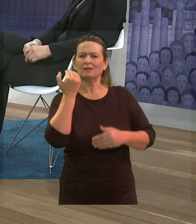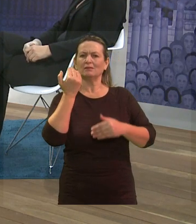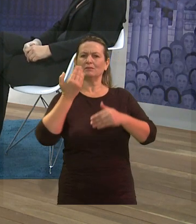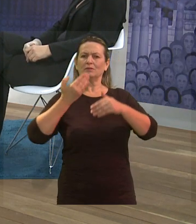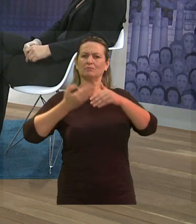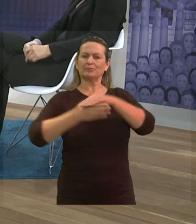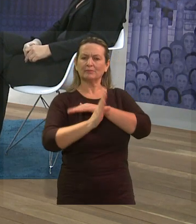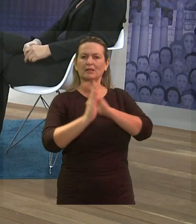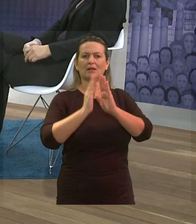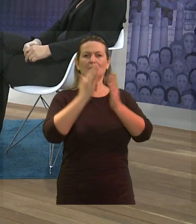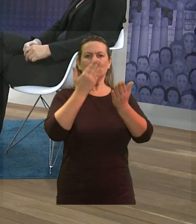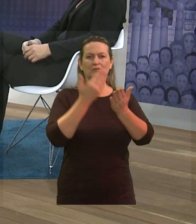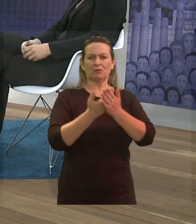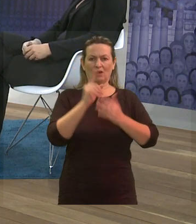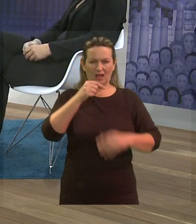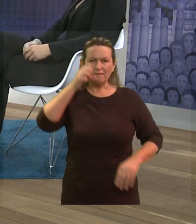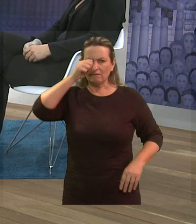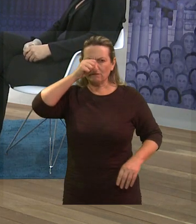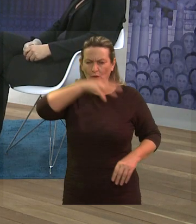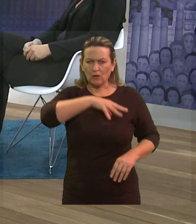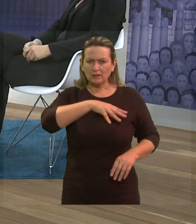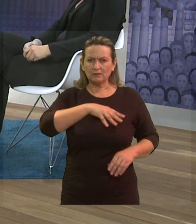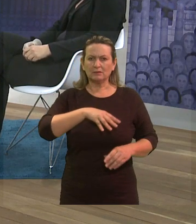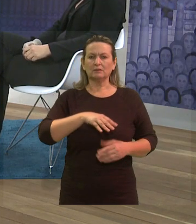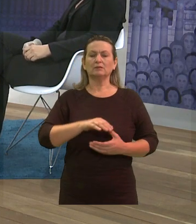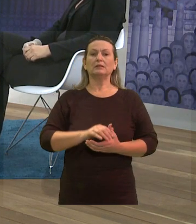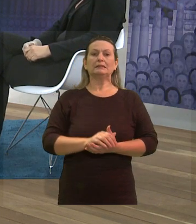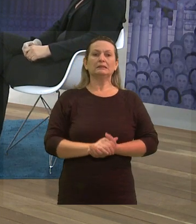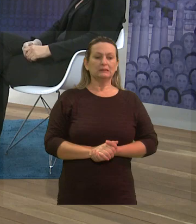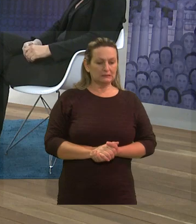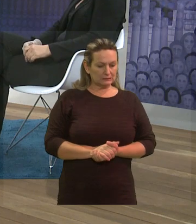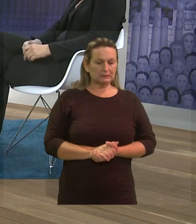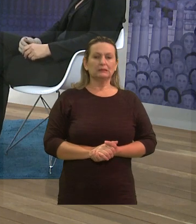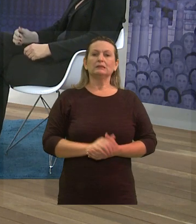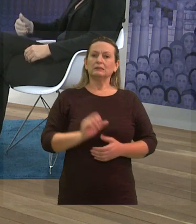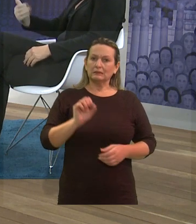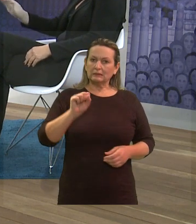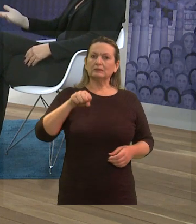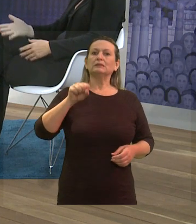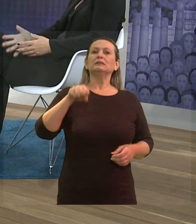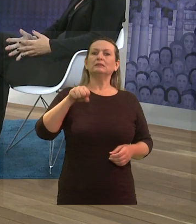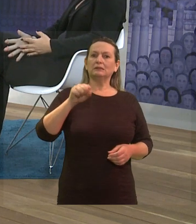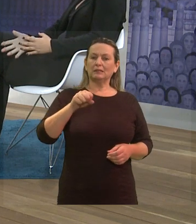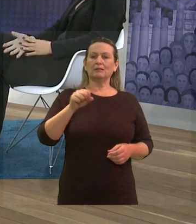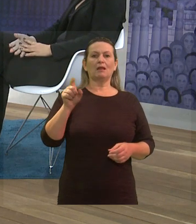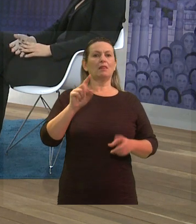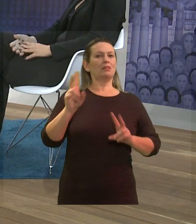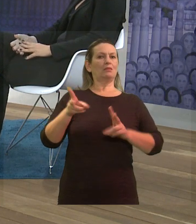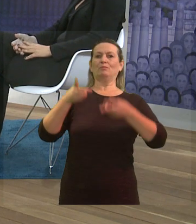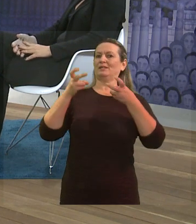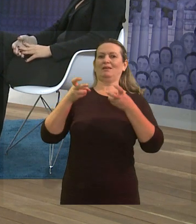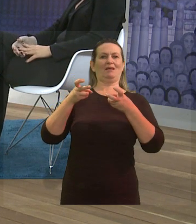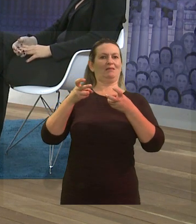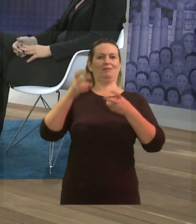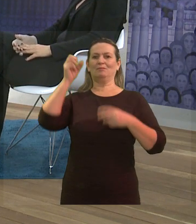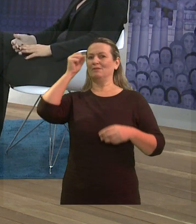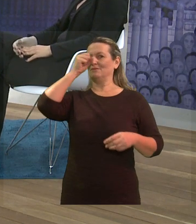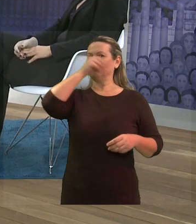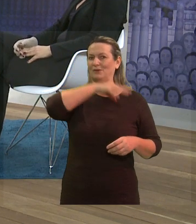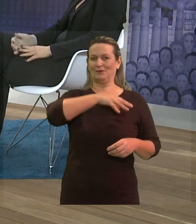também é uma forma de violência, né, professora? Sem dúvida. Eu acho que é uma das violências que acabam não sendo percebidas. Quer dizer, assim,